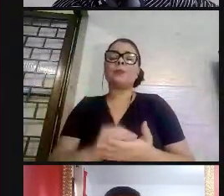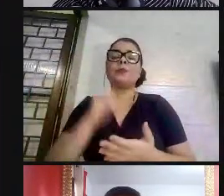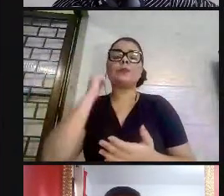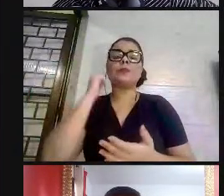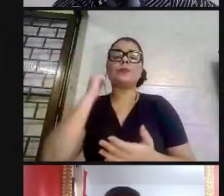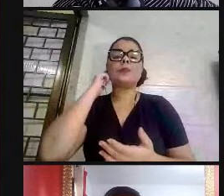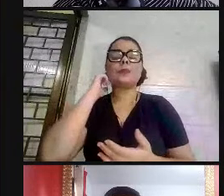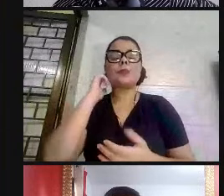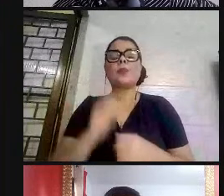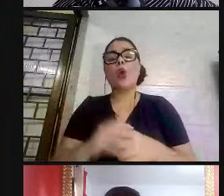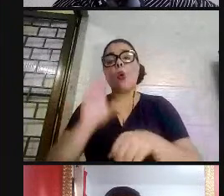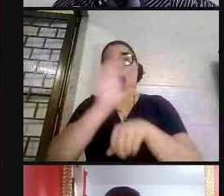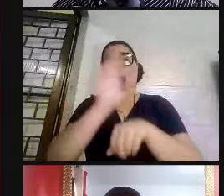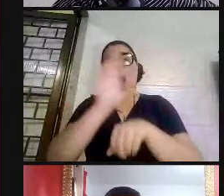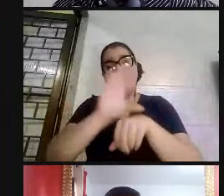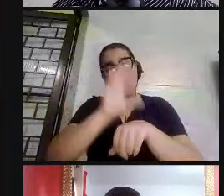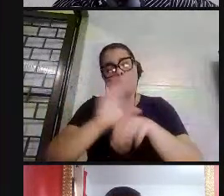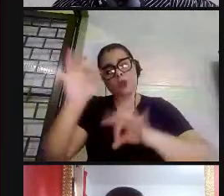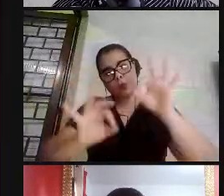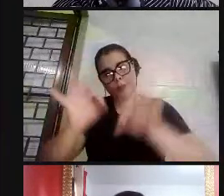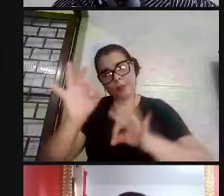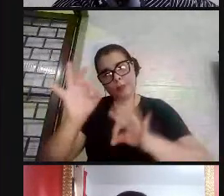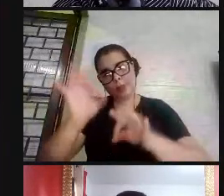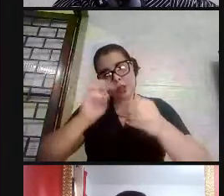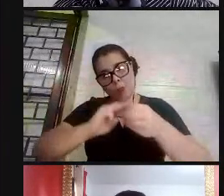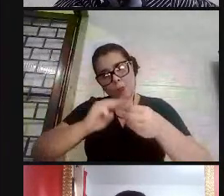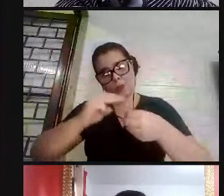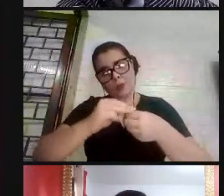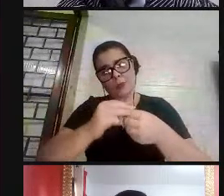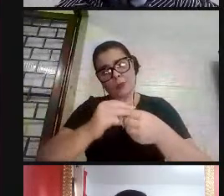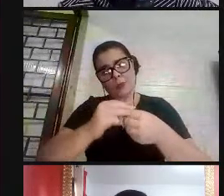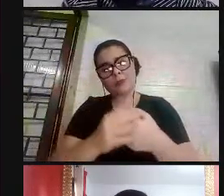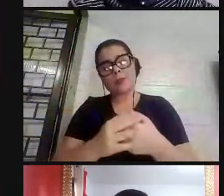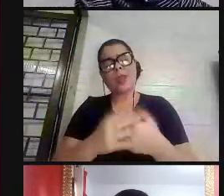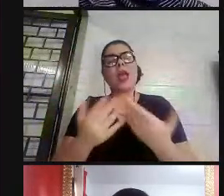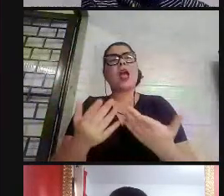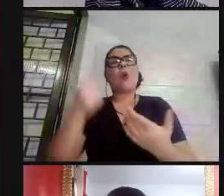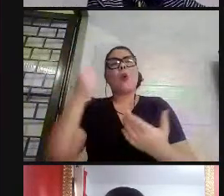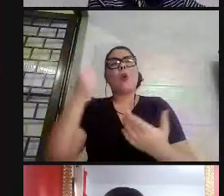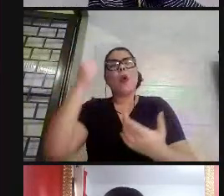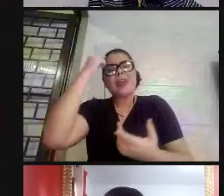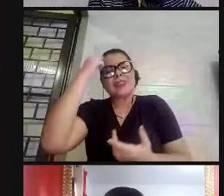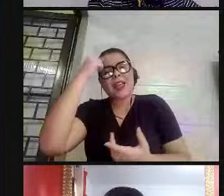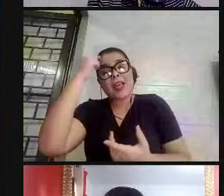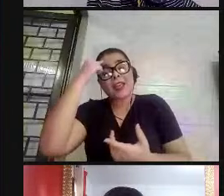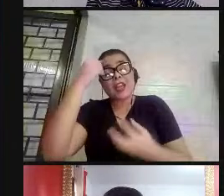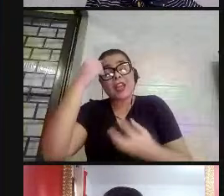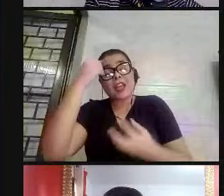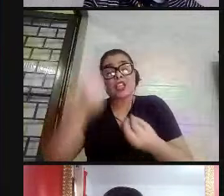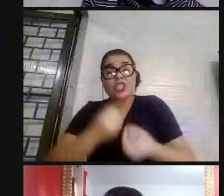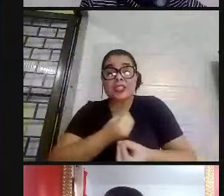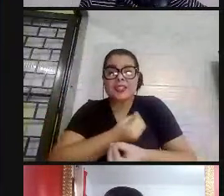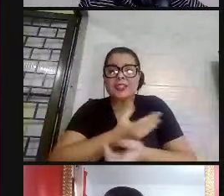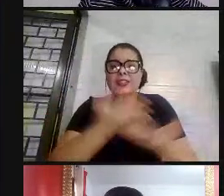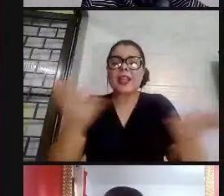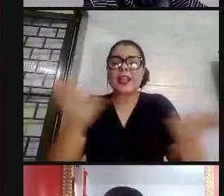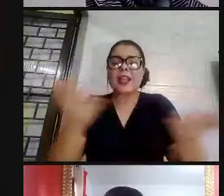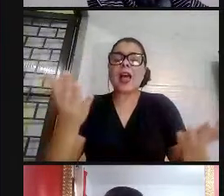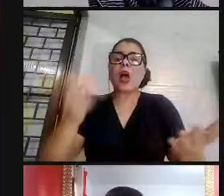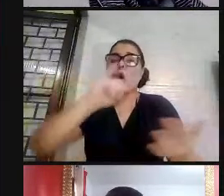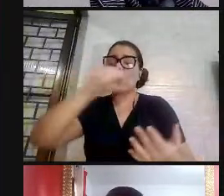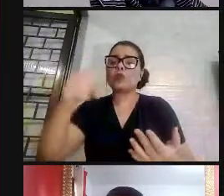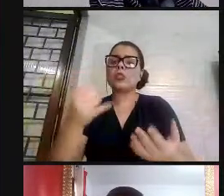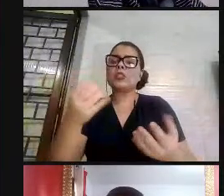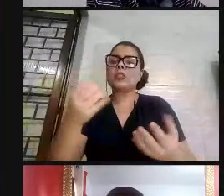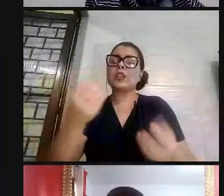municipal. A ideia é oportunizar para esses alunos dar chances a